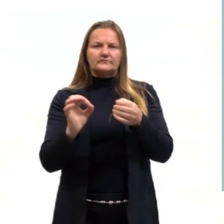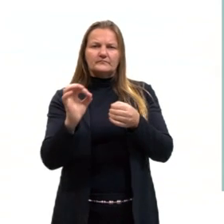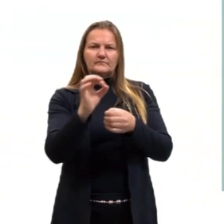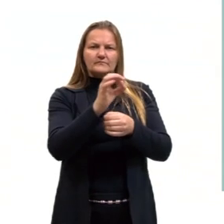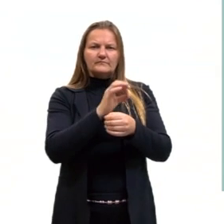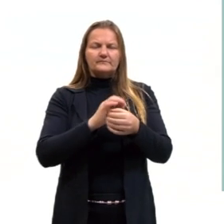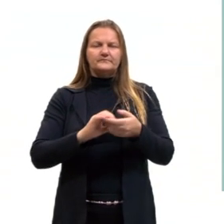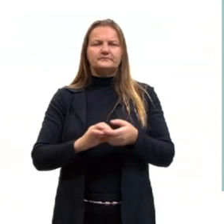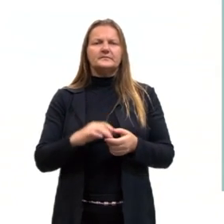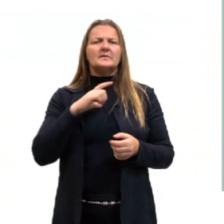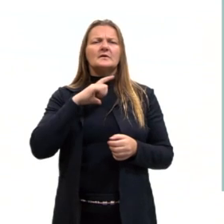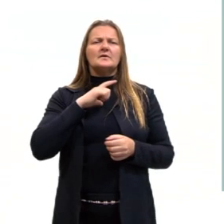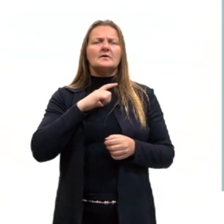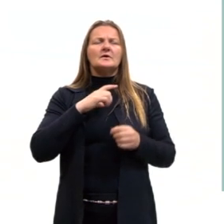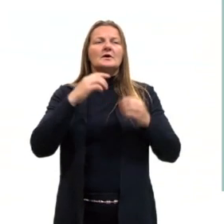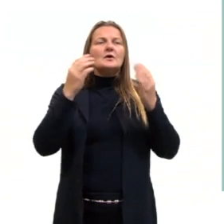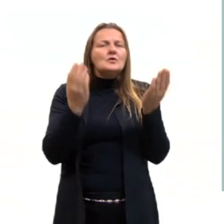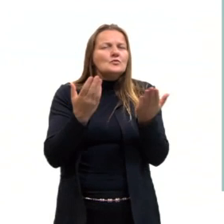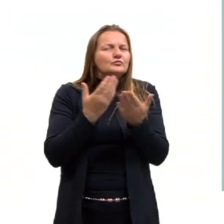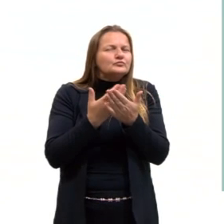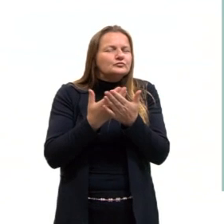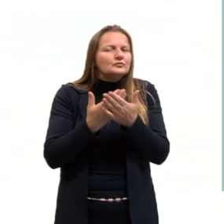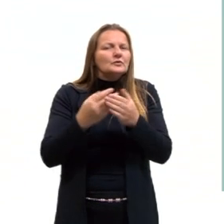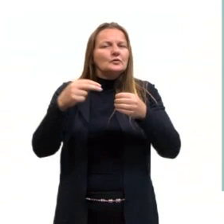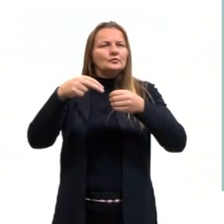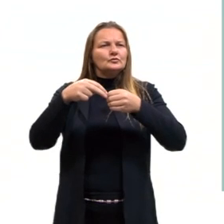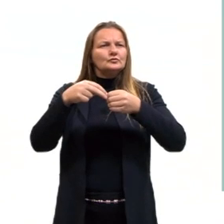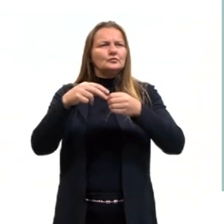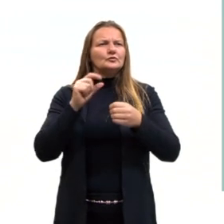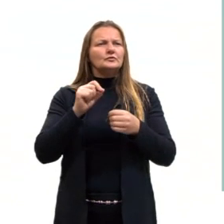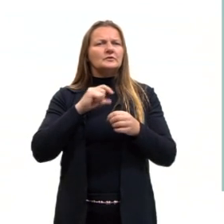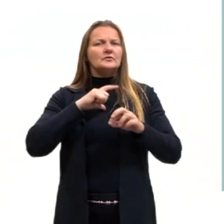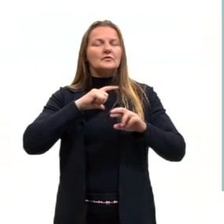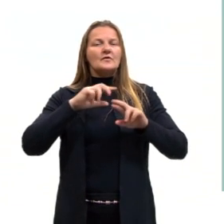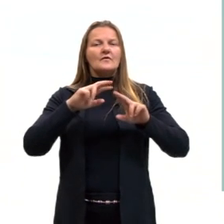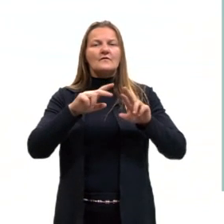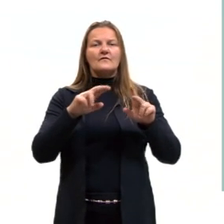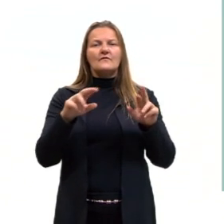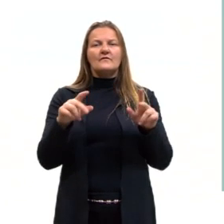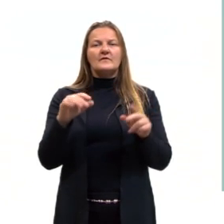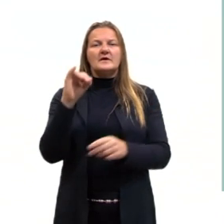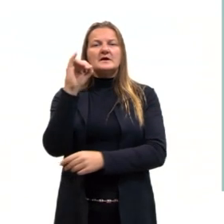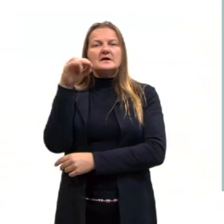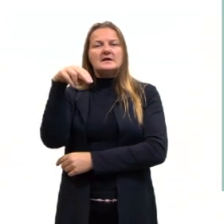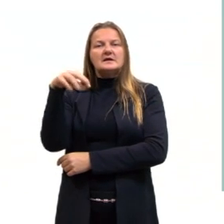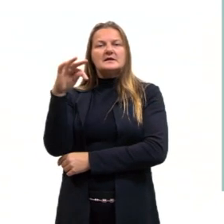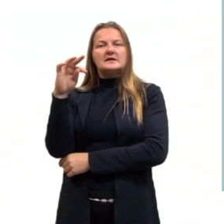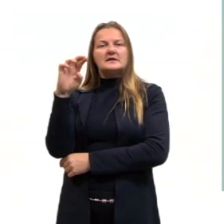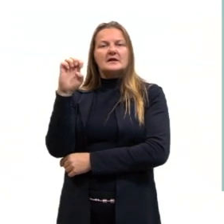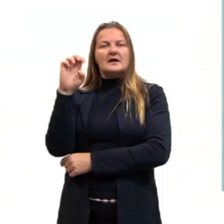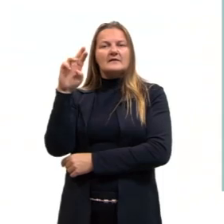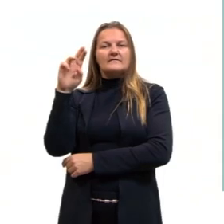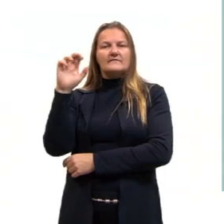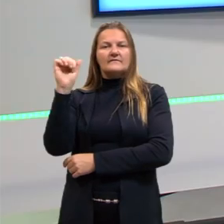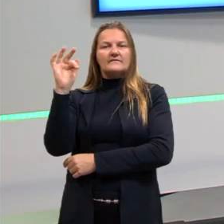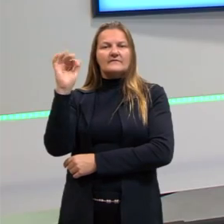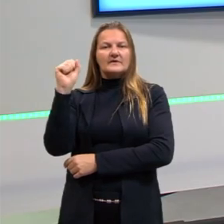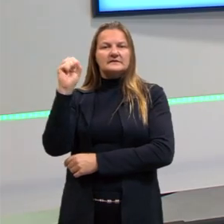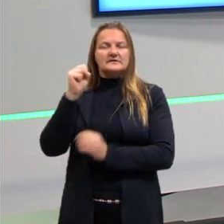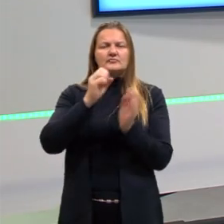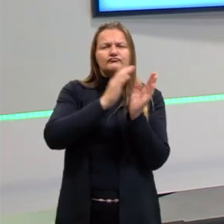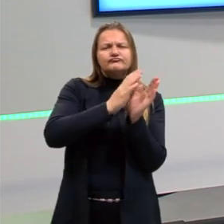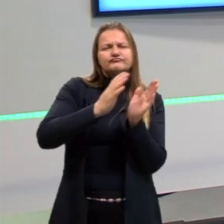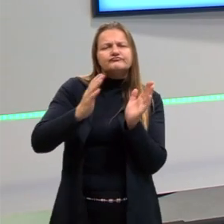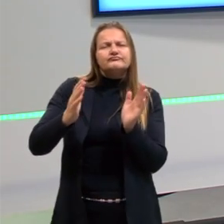Bom, a gente vai estudar o núcleo hoje na sua fase de intérfase. Que é o período do ciclo